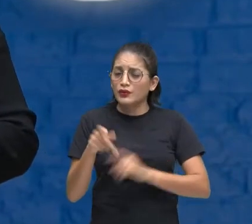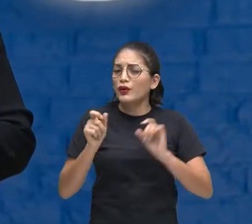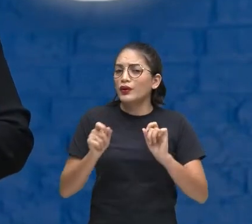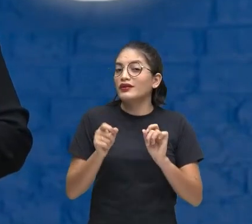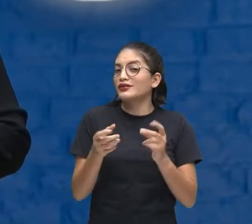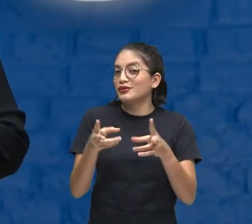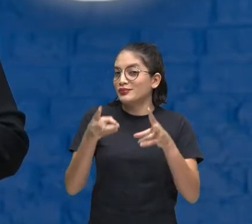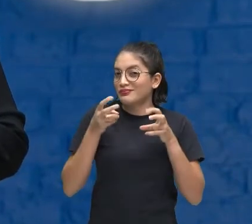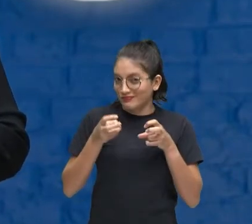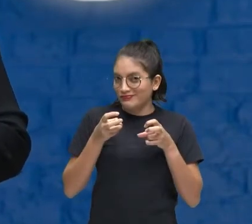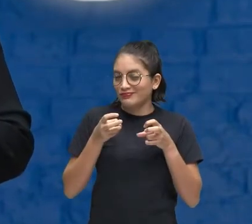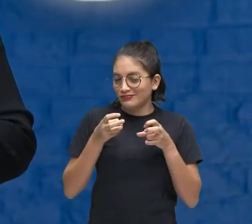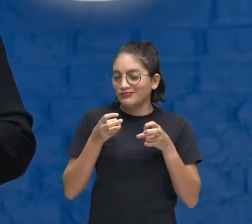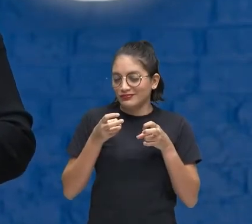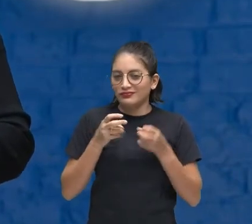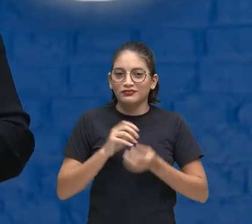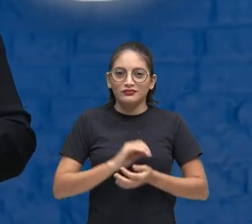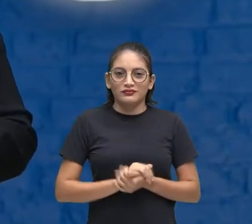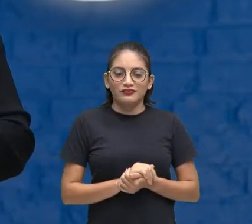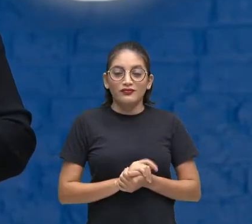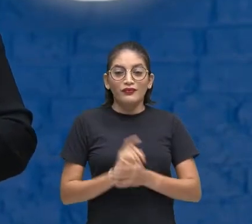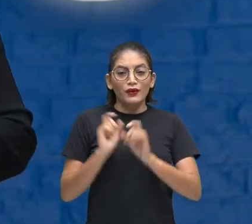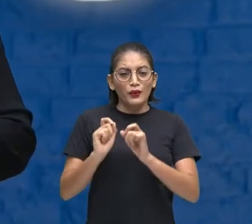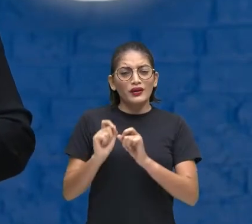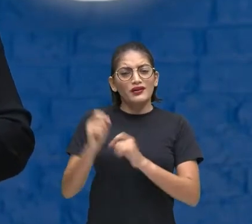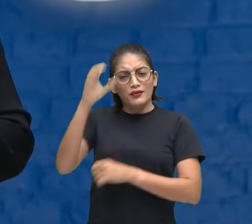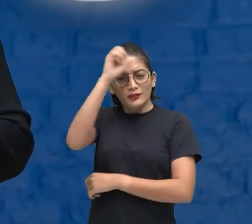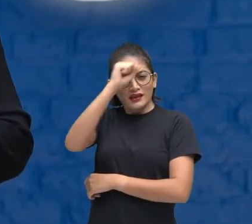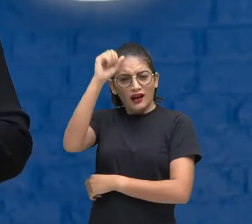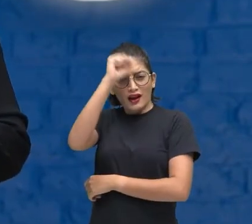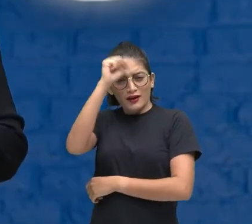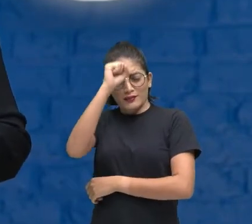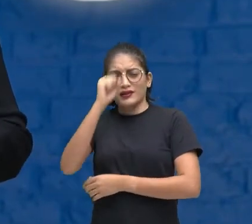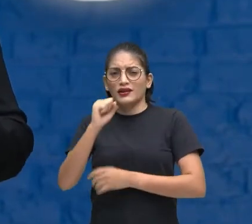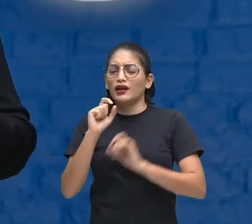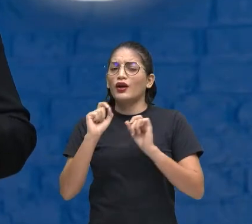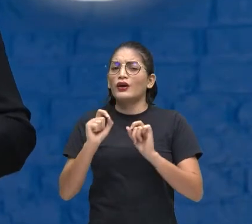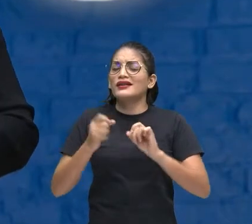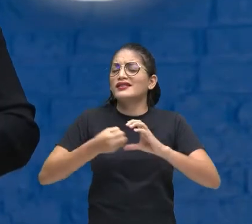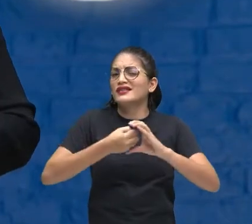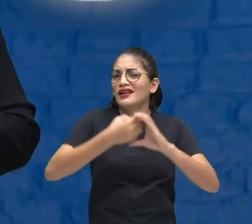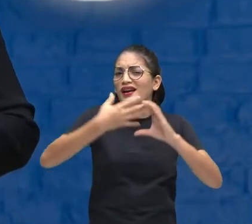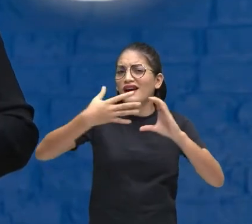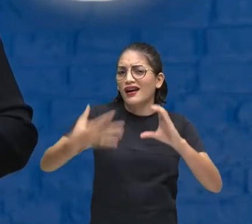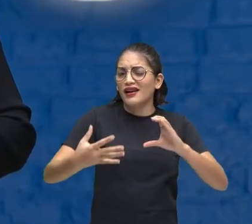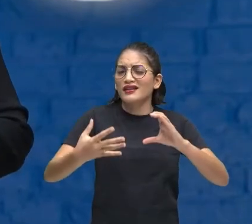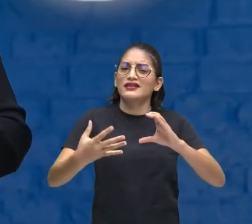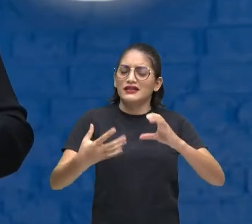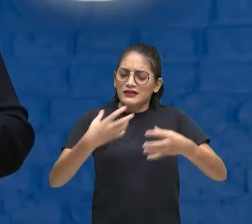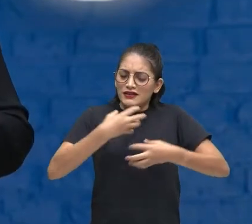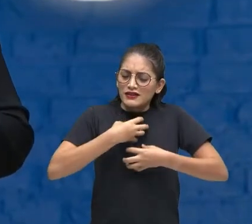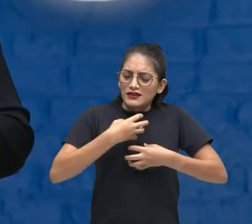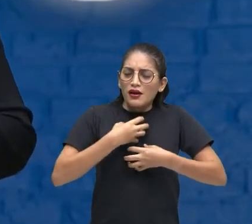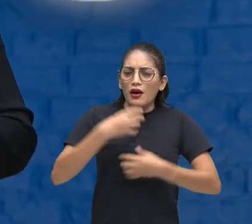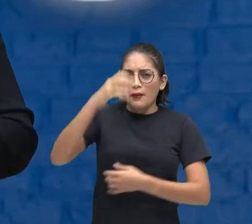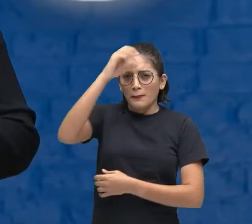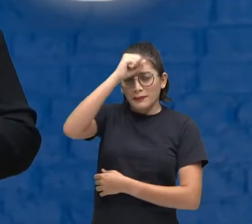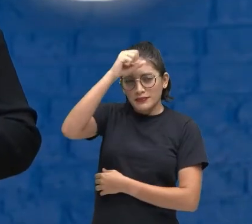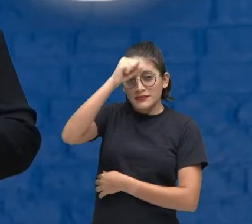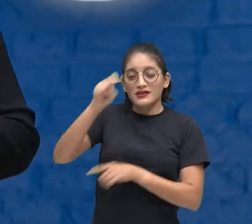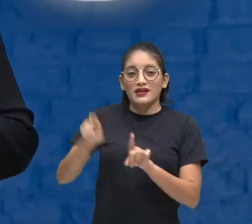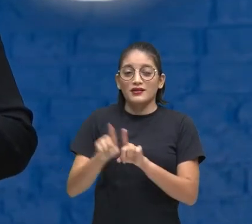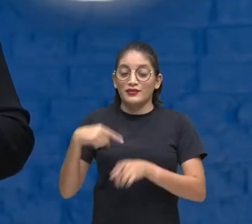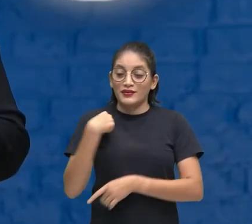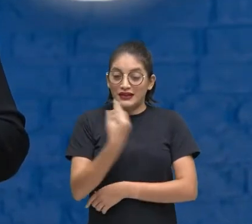Observar O que nós vamos Aprender Que aspectos Nós vamos trazer Para o nosso Aprendizado Para a nossa